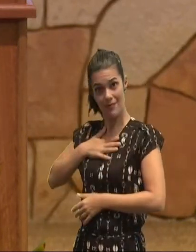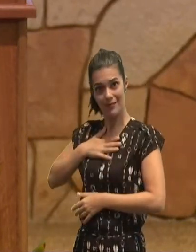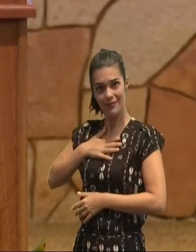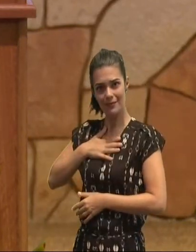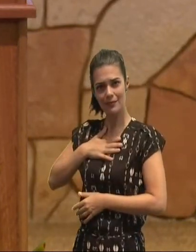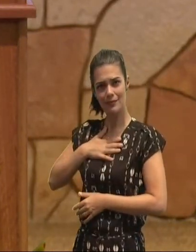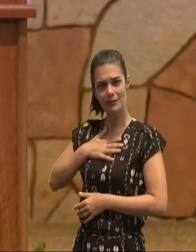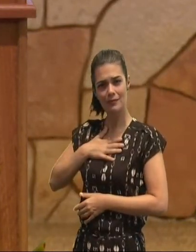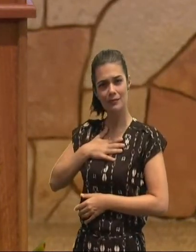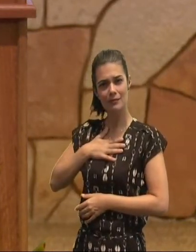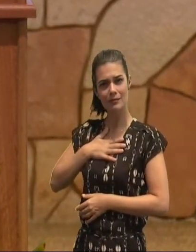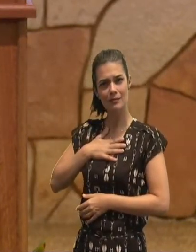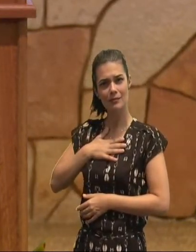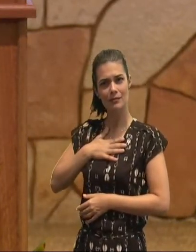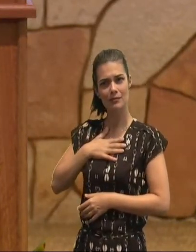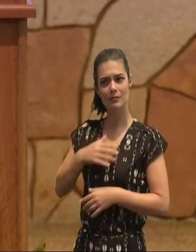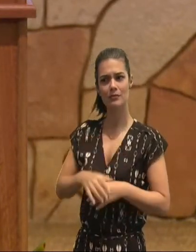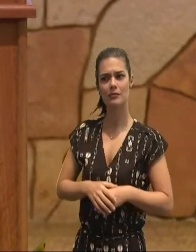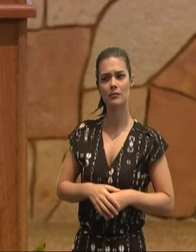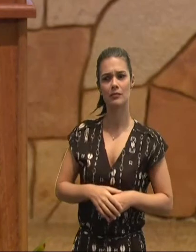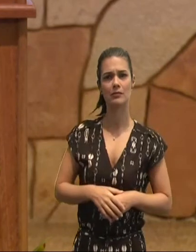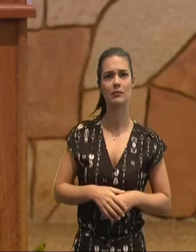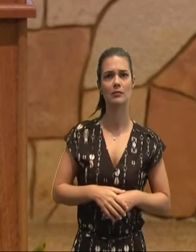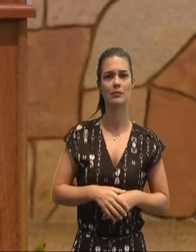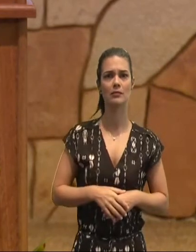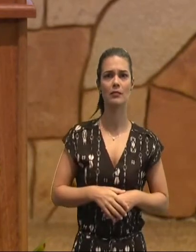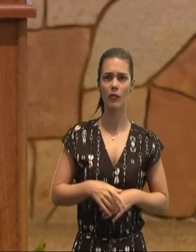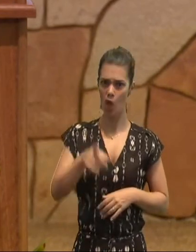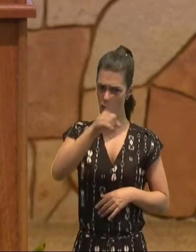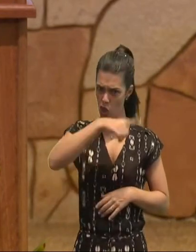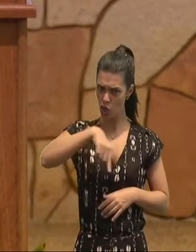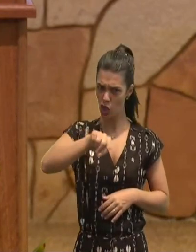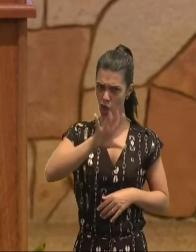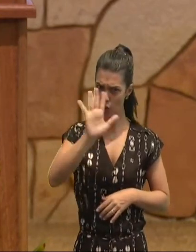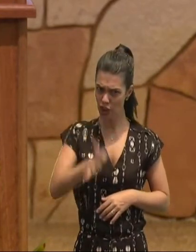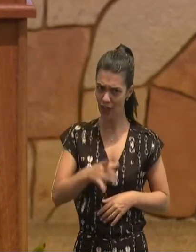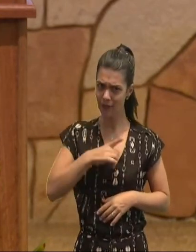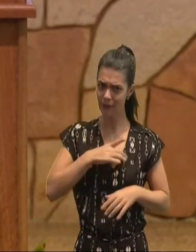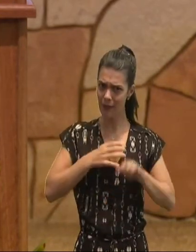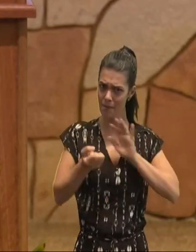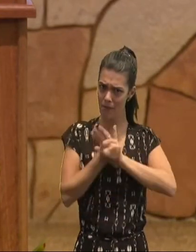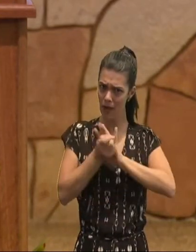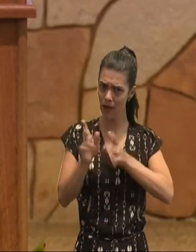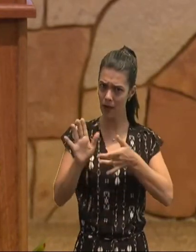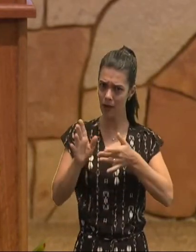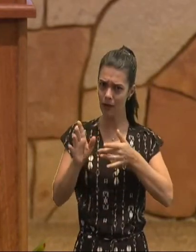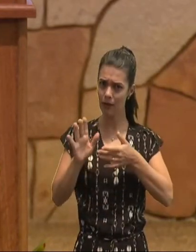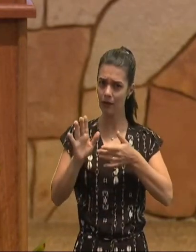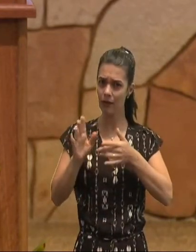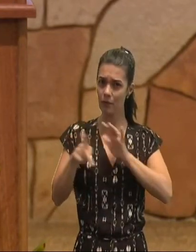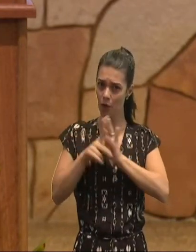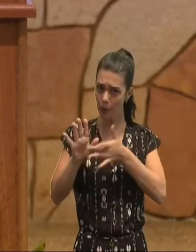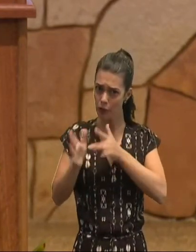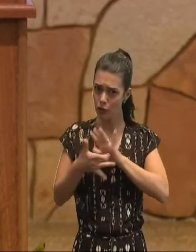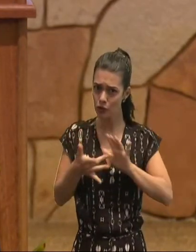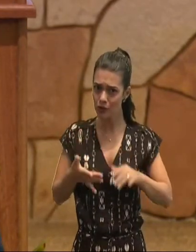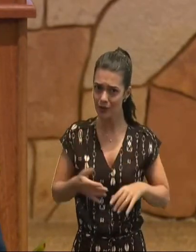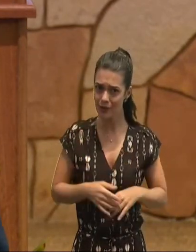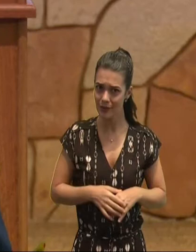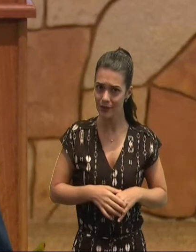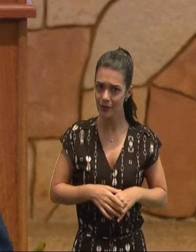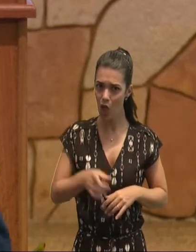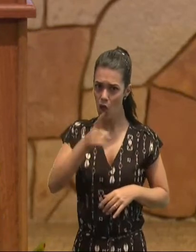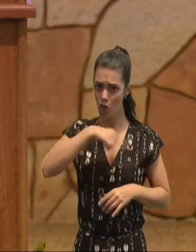que nós estamos, carregando, em nós, as marcas de Cristo, as marcas, sua graça,